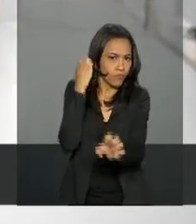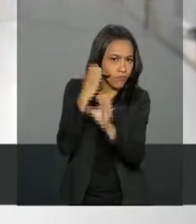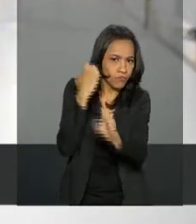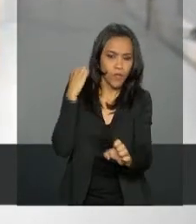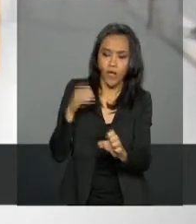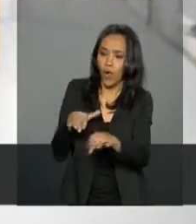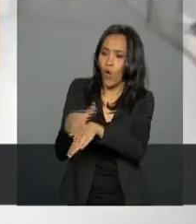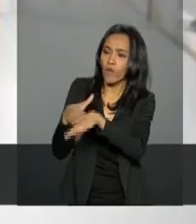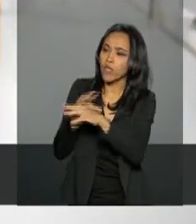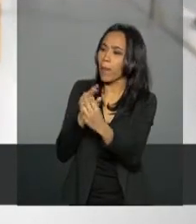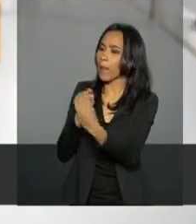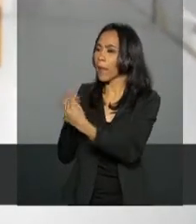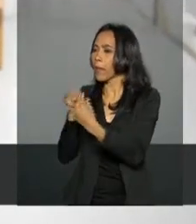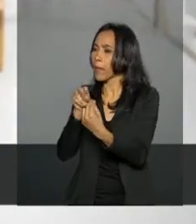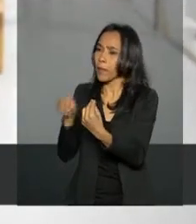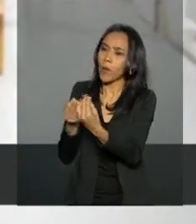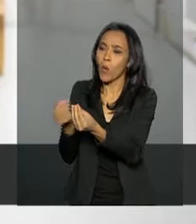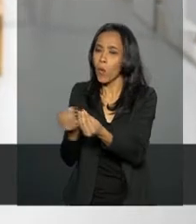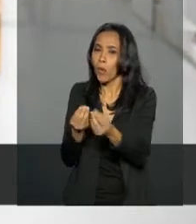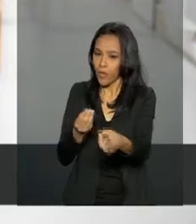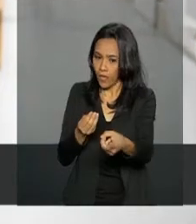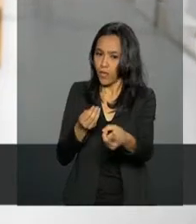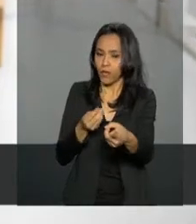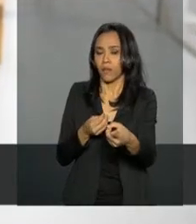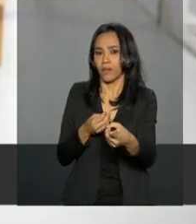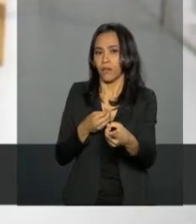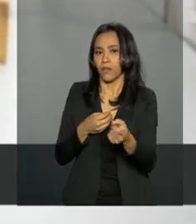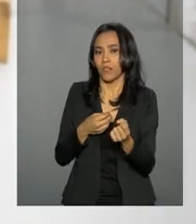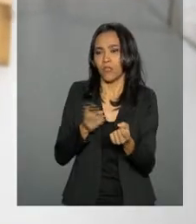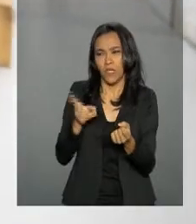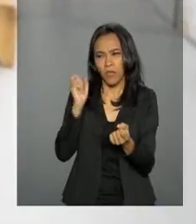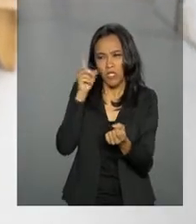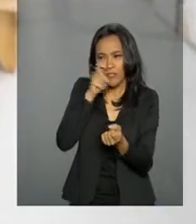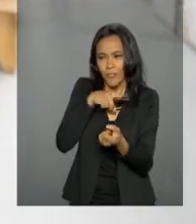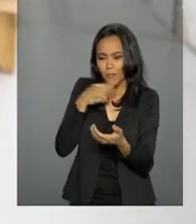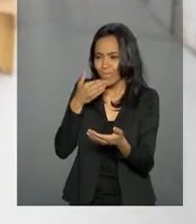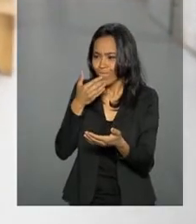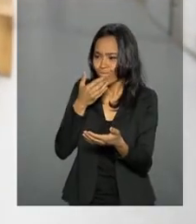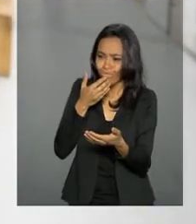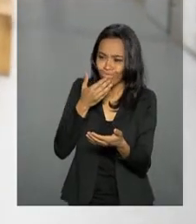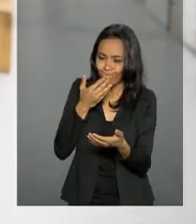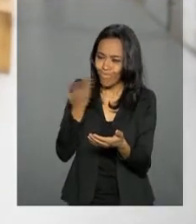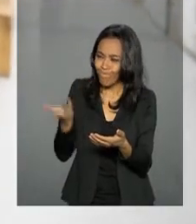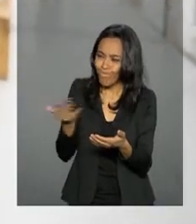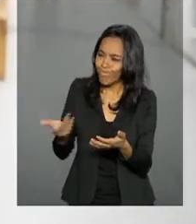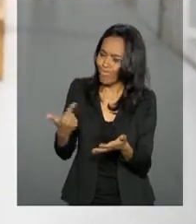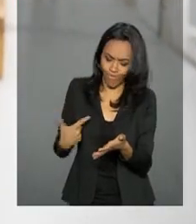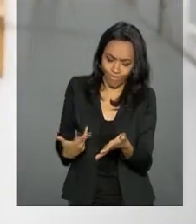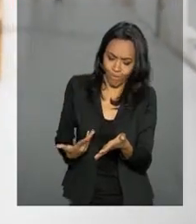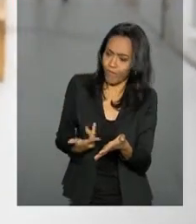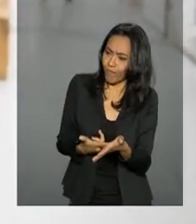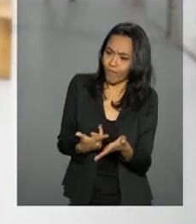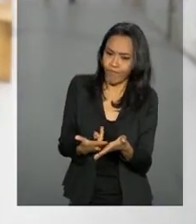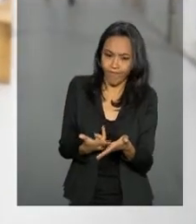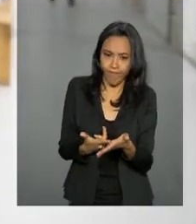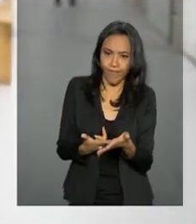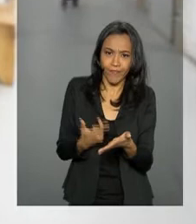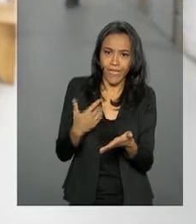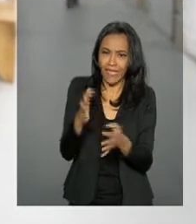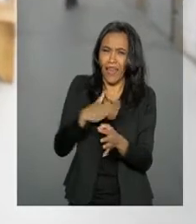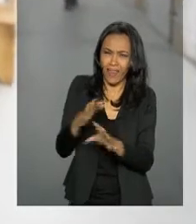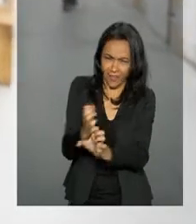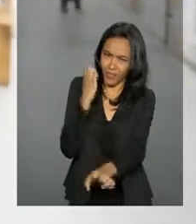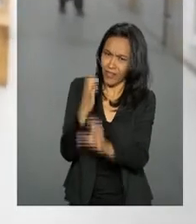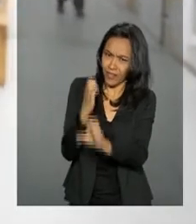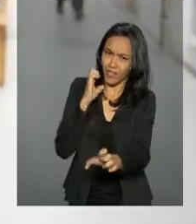com os engenheiros. Sempre que eu tiver uma dificuldade de termos, de engenharia,